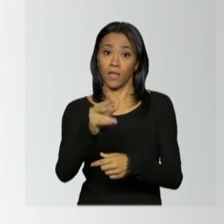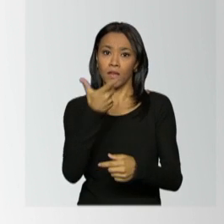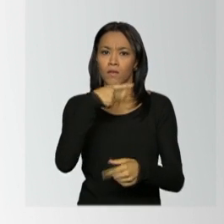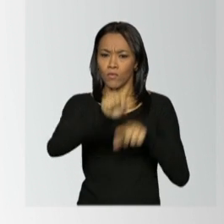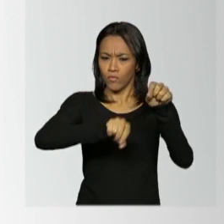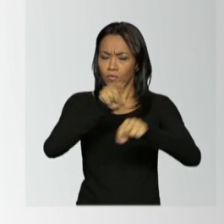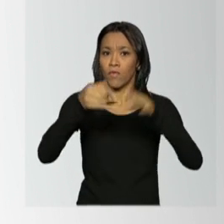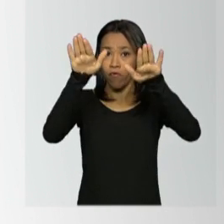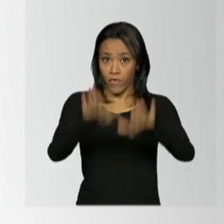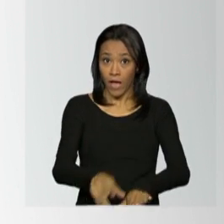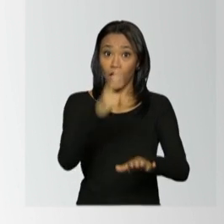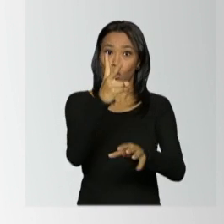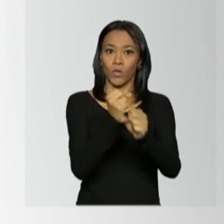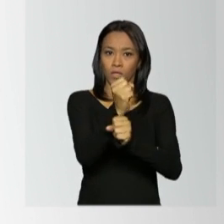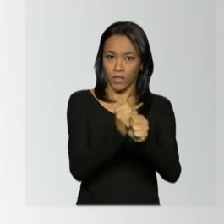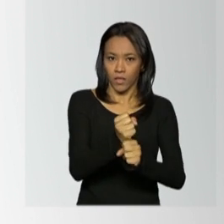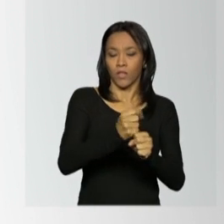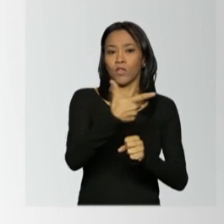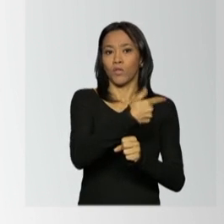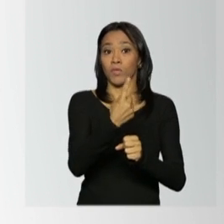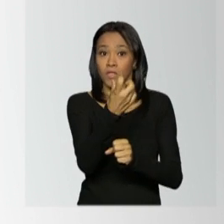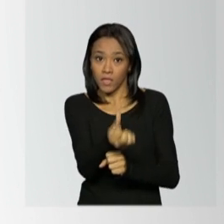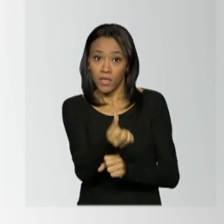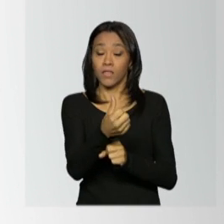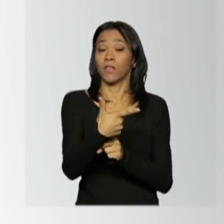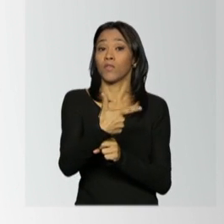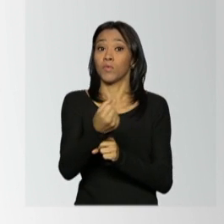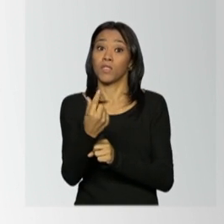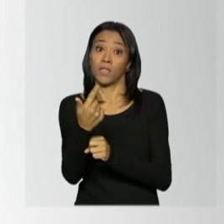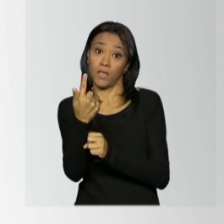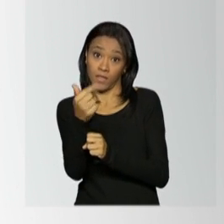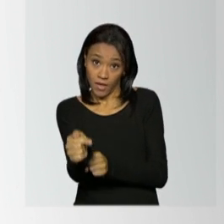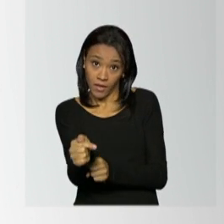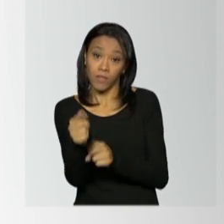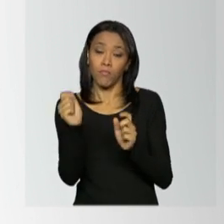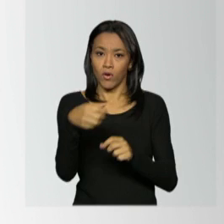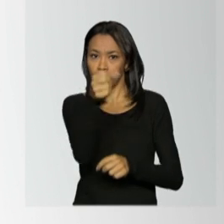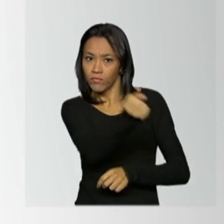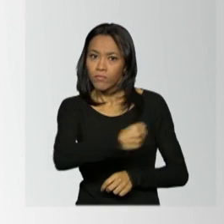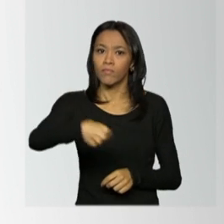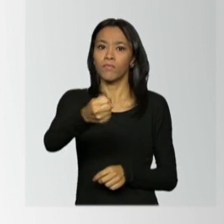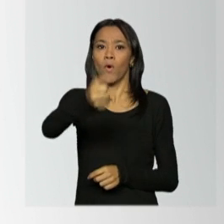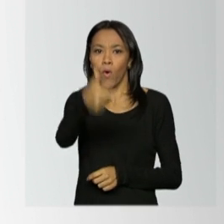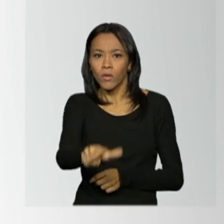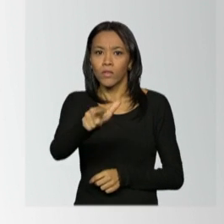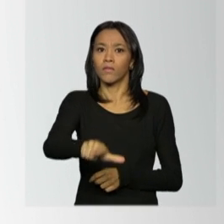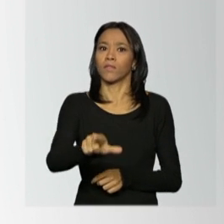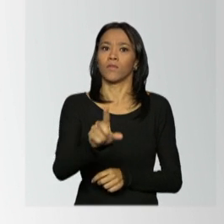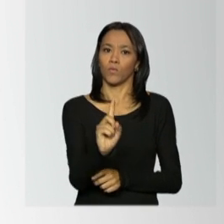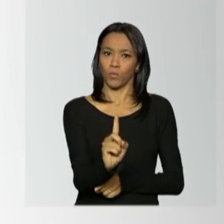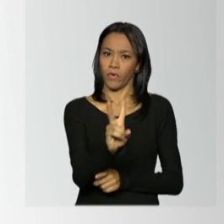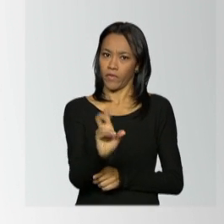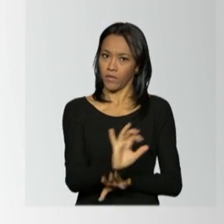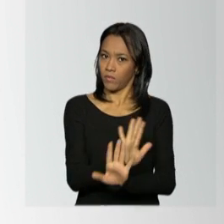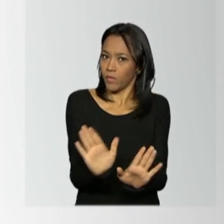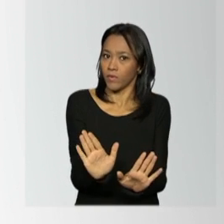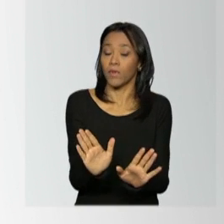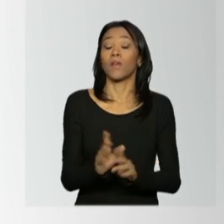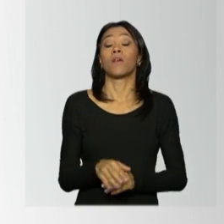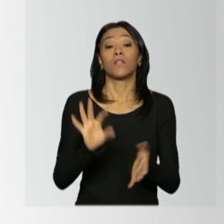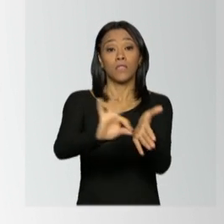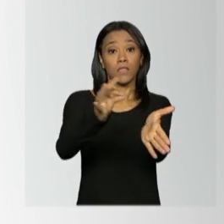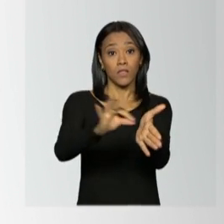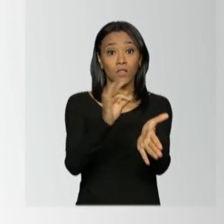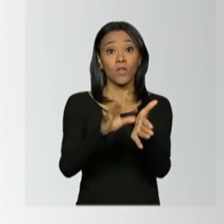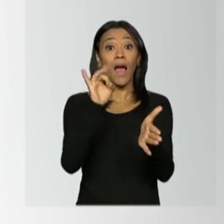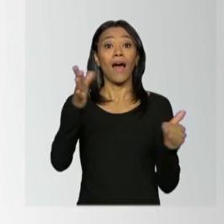será de dois anos, 2016 a 2017, sendo permitida a recondução por uma única vez. As inscrições devem ser